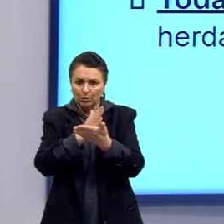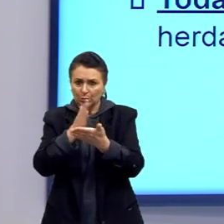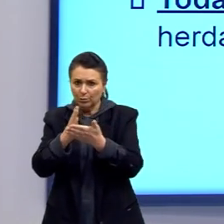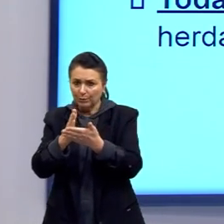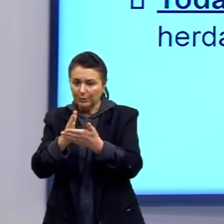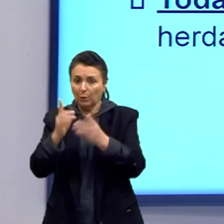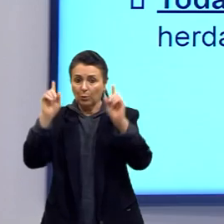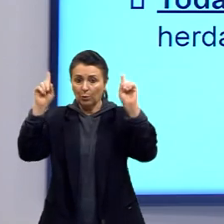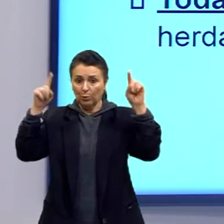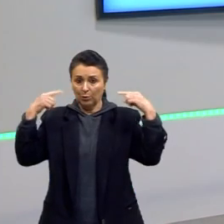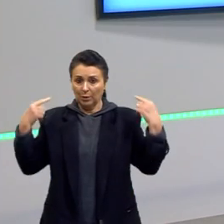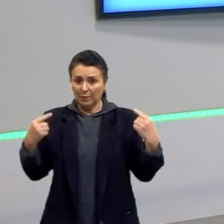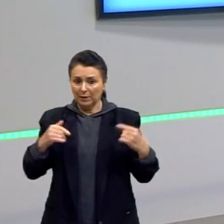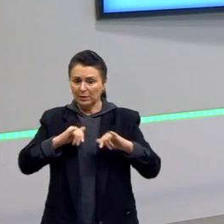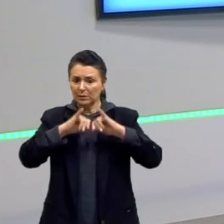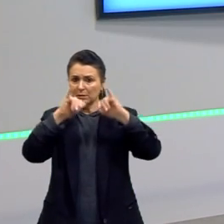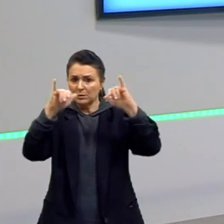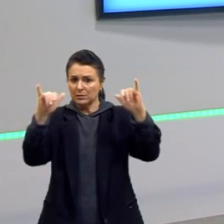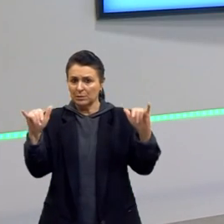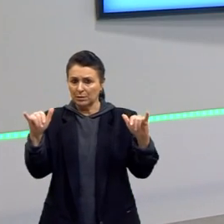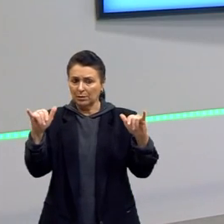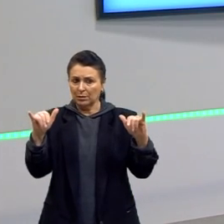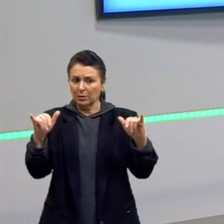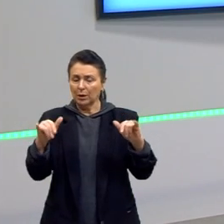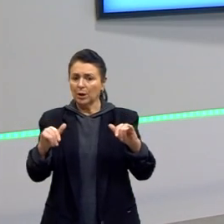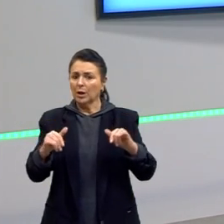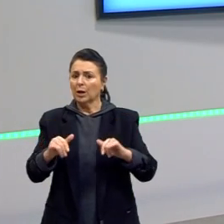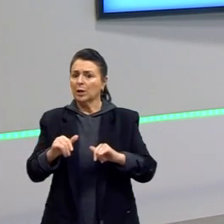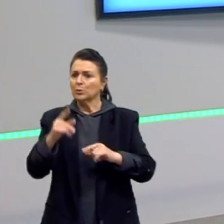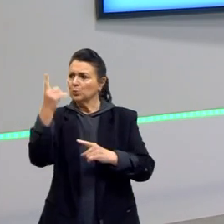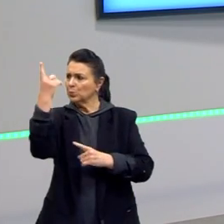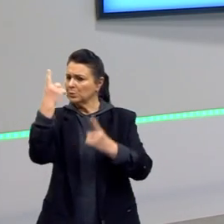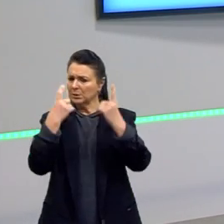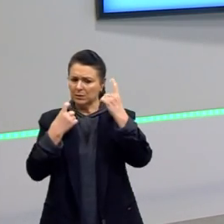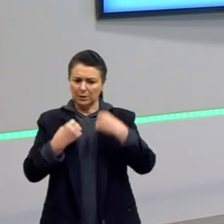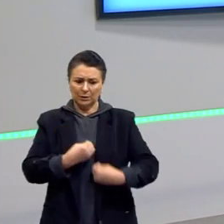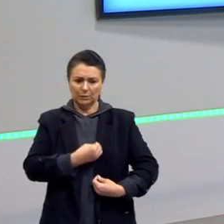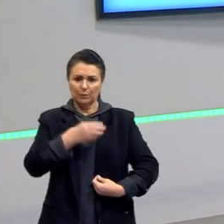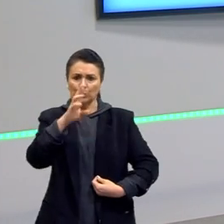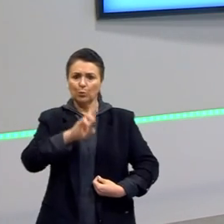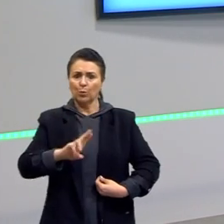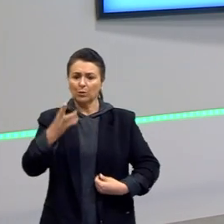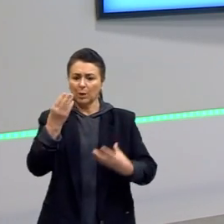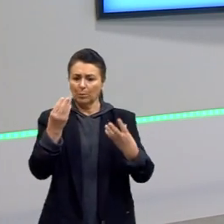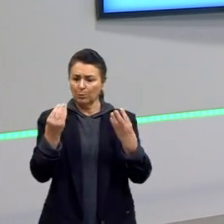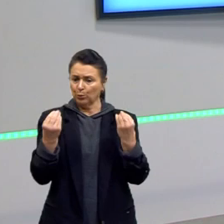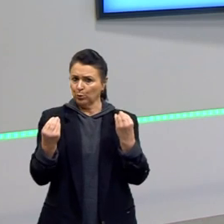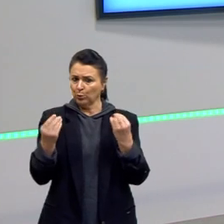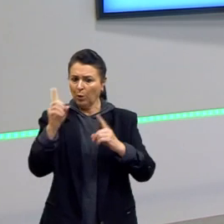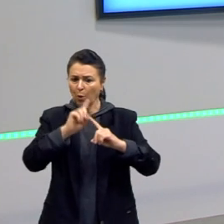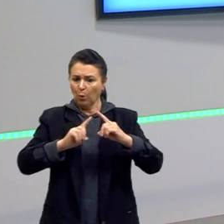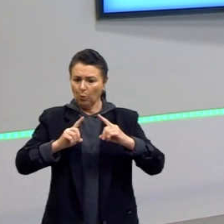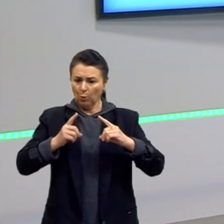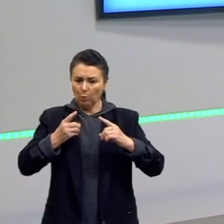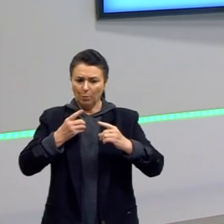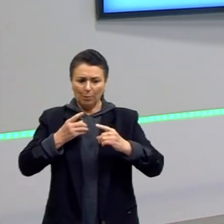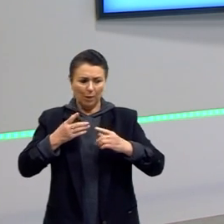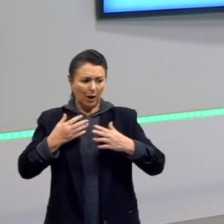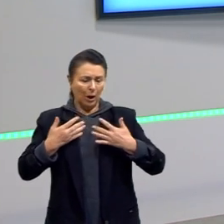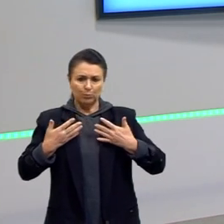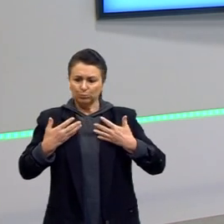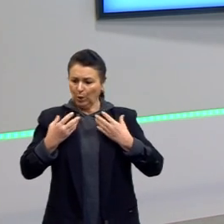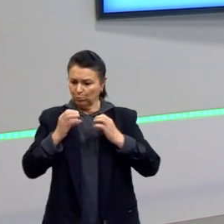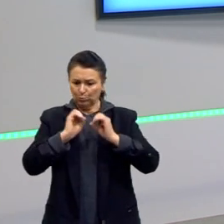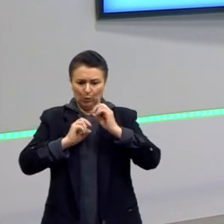se o ser vivo usa muito aquela parte do corpo, né? Ele vai adquirir uma característica